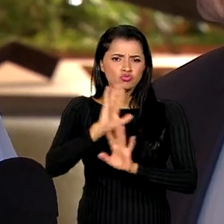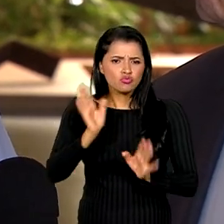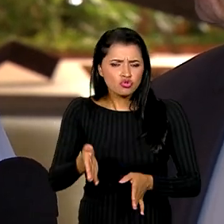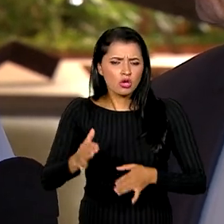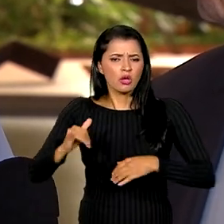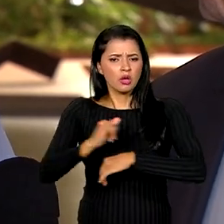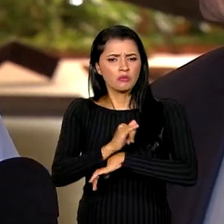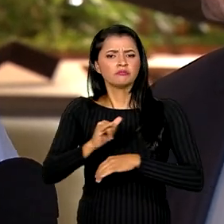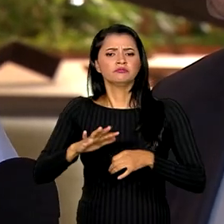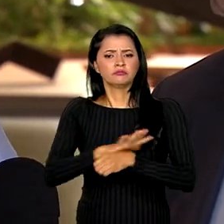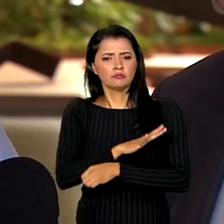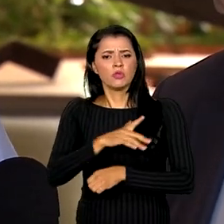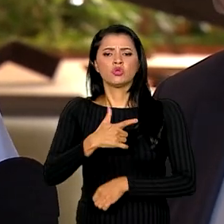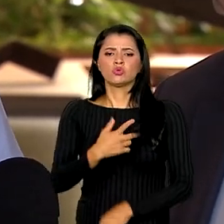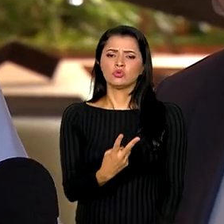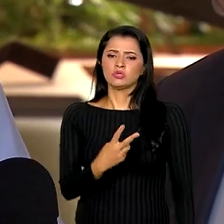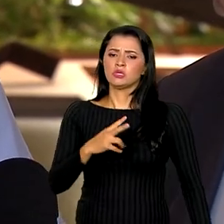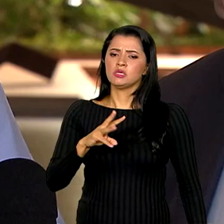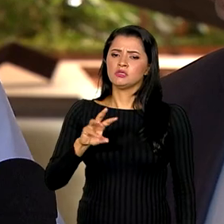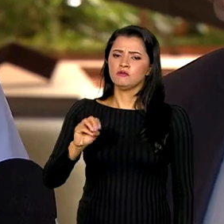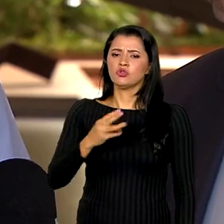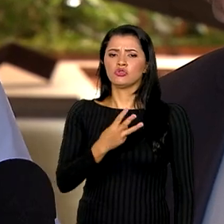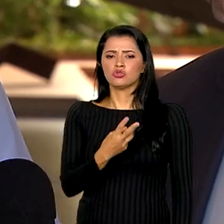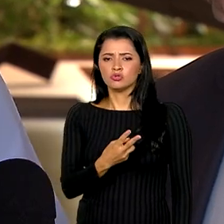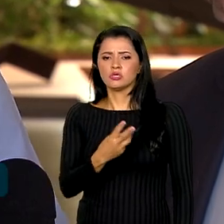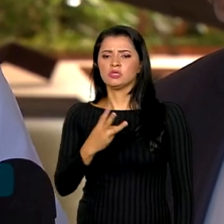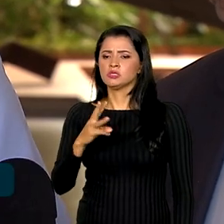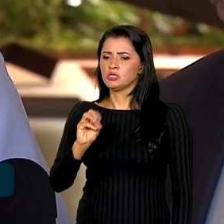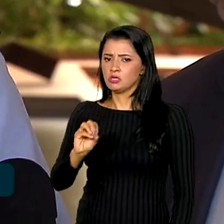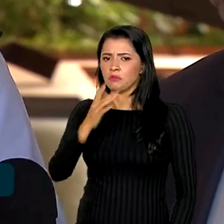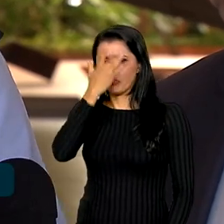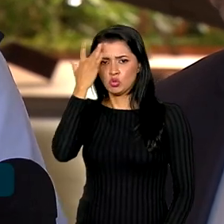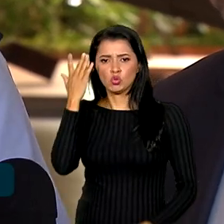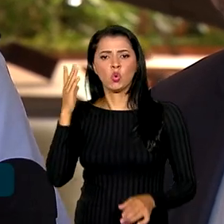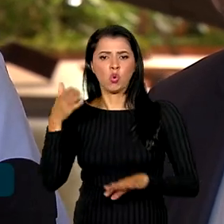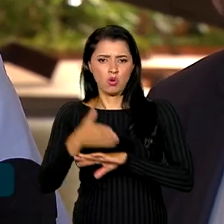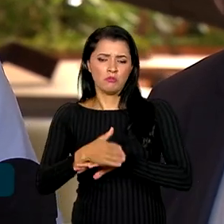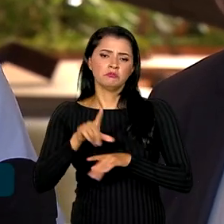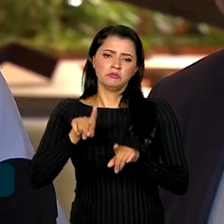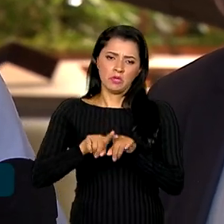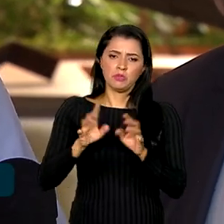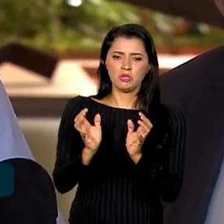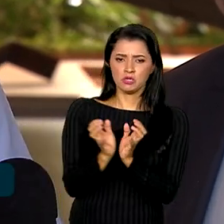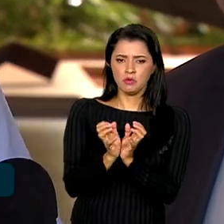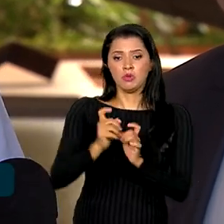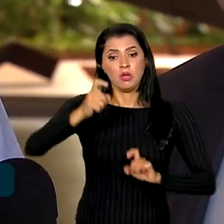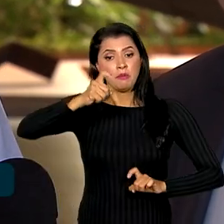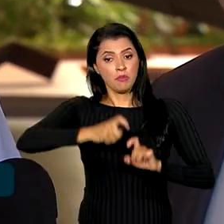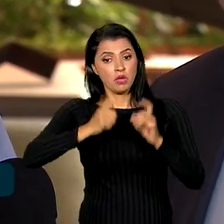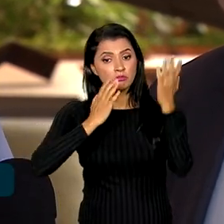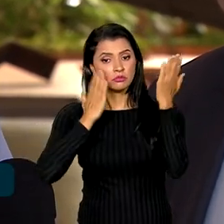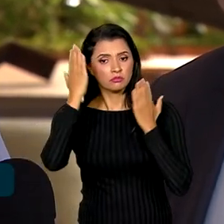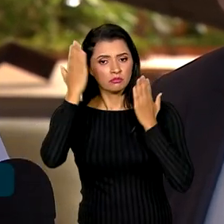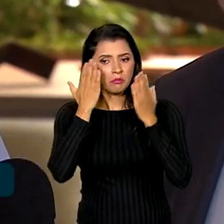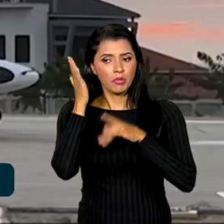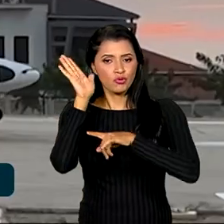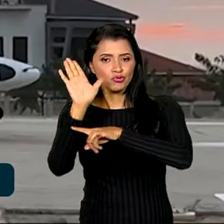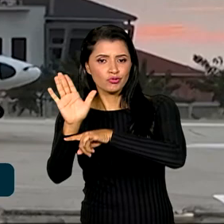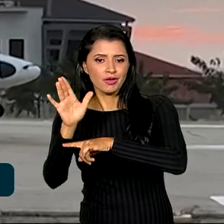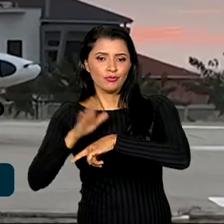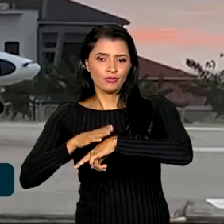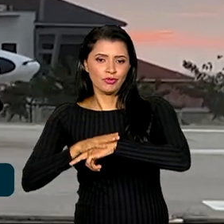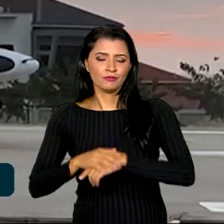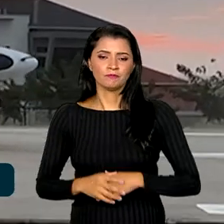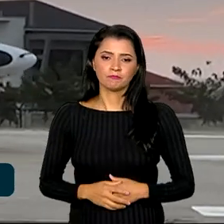aeronaves com capacidade para 220, 230 passageiros, que estamos levando também equipes de médicos, psicólogos para cooperar nesse translado.